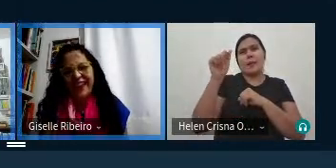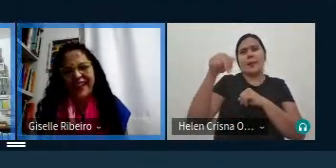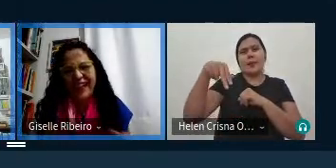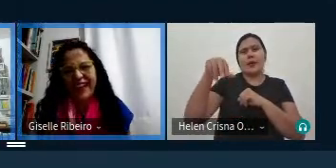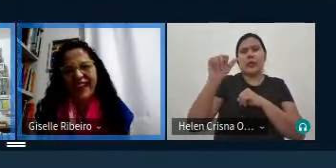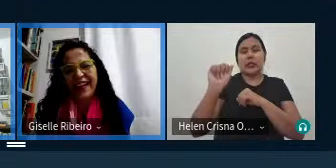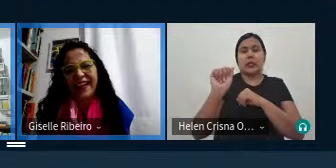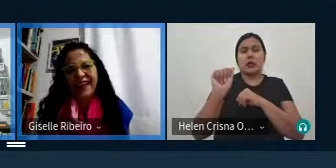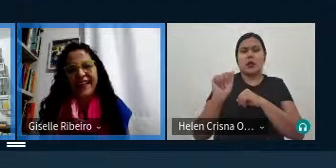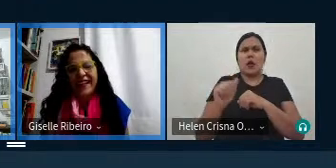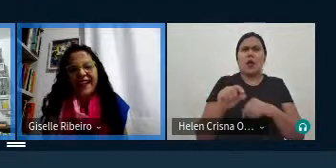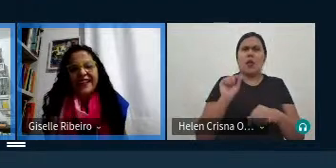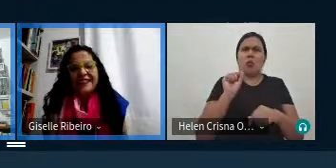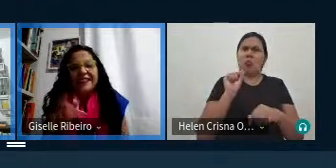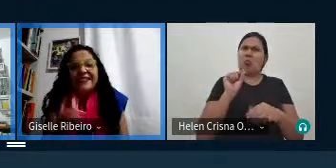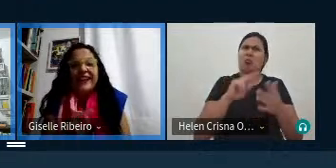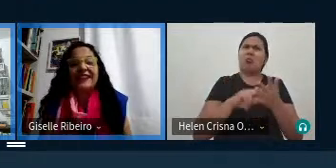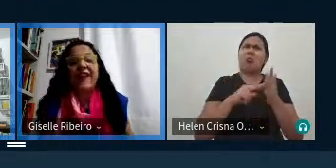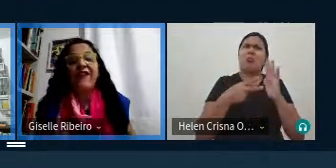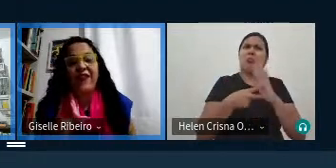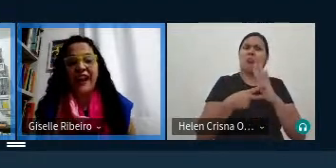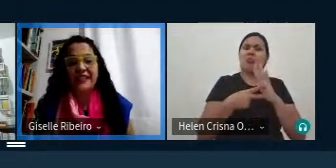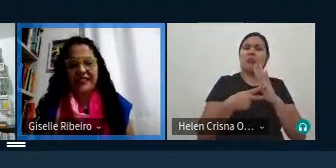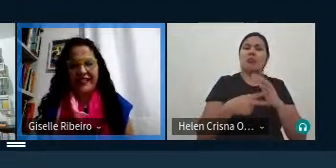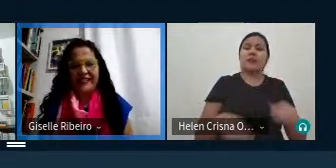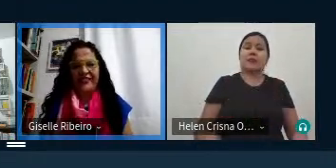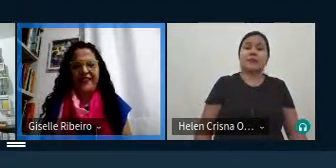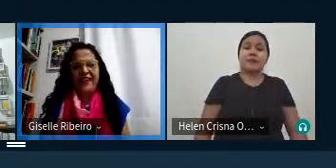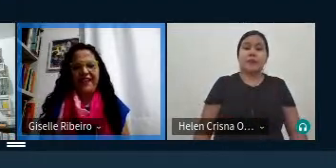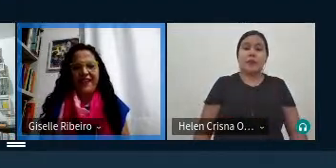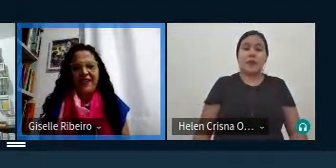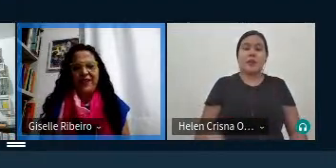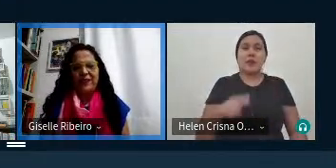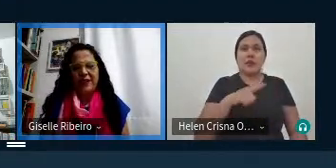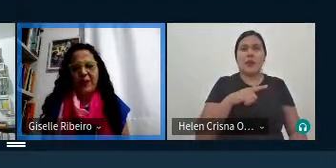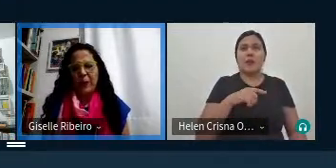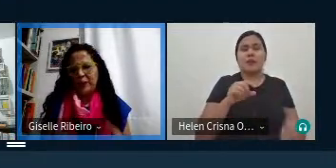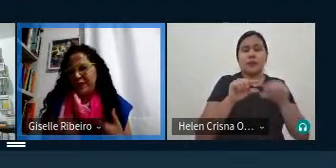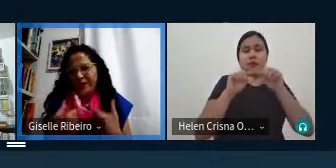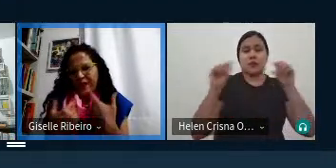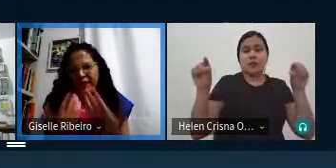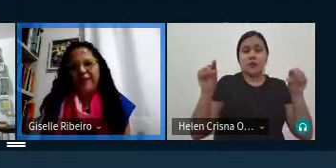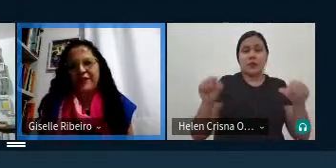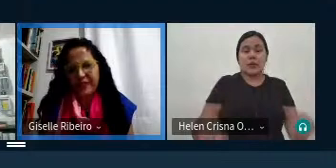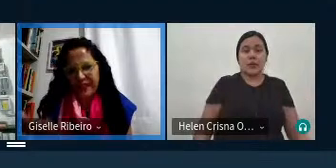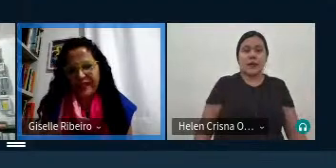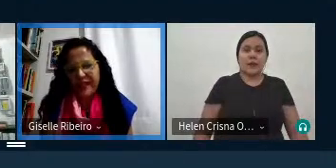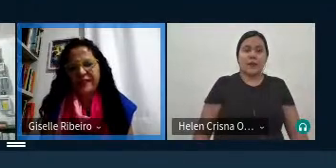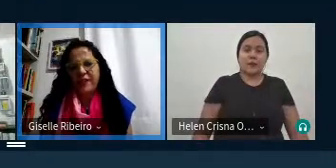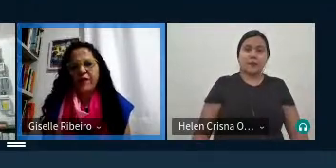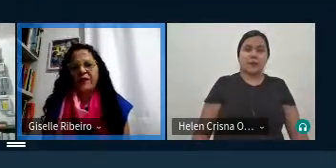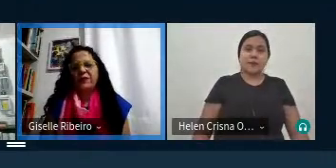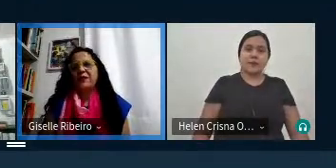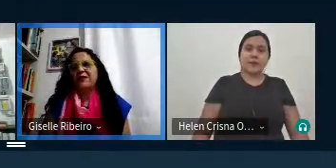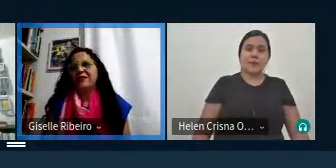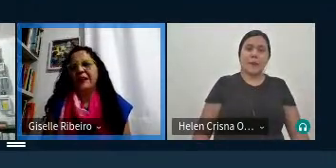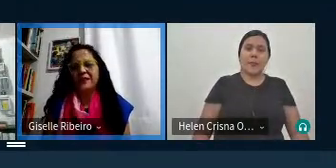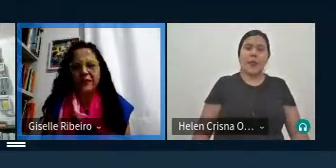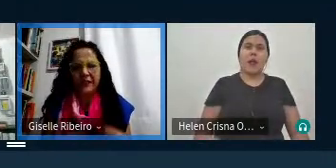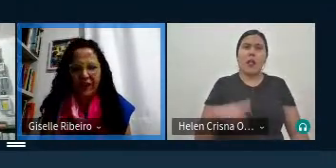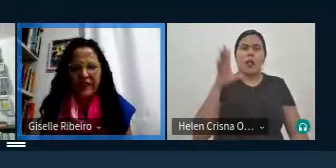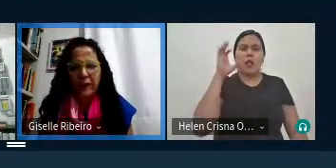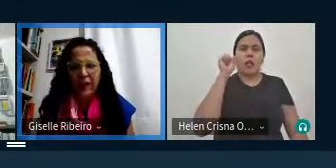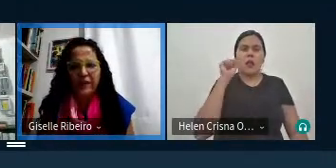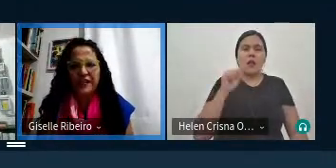então é importante também ter esse olhar e a gente tem até frases assim não é por exemplo se você você já deve ter ouvido